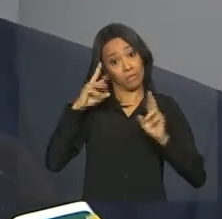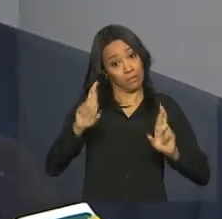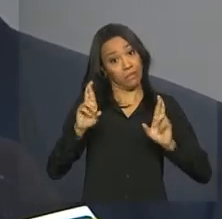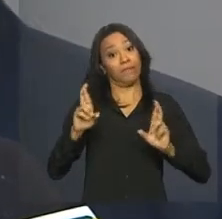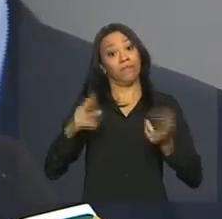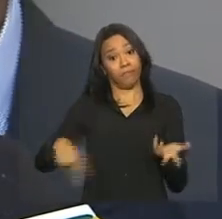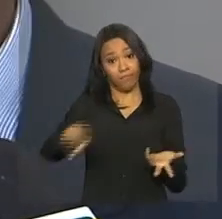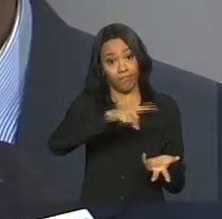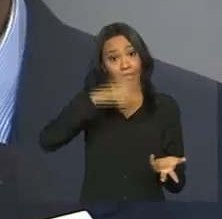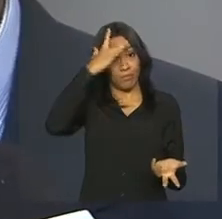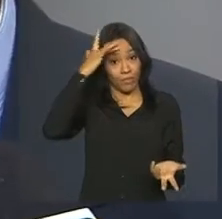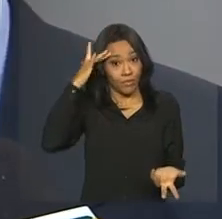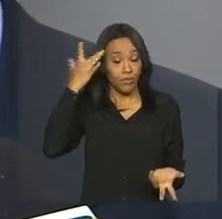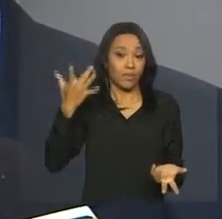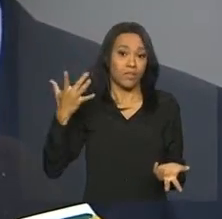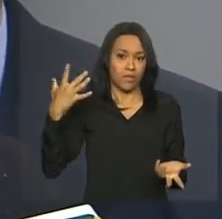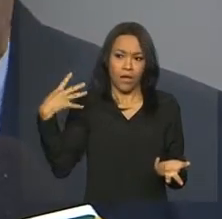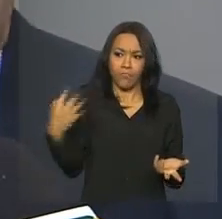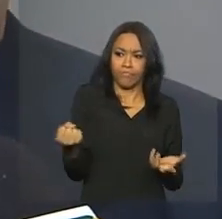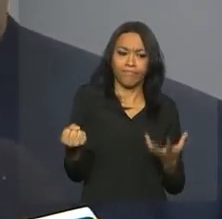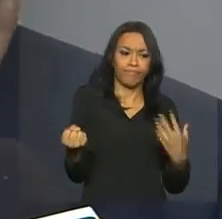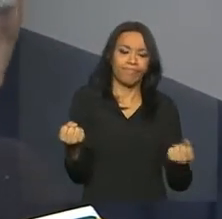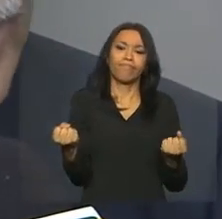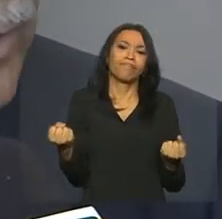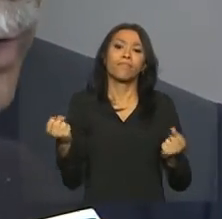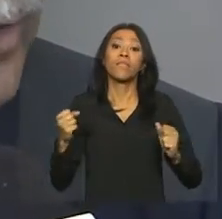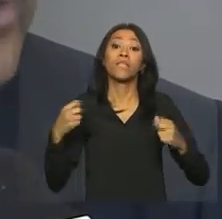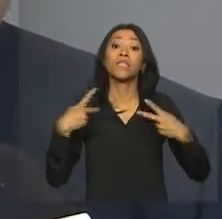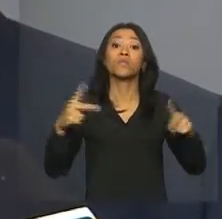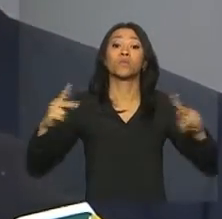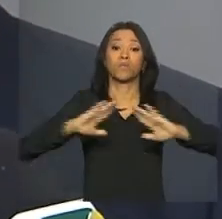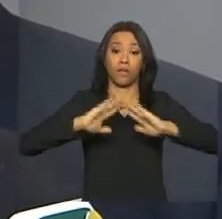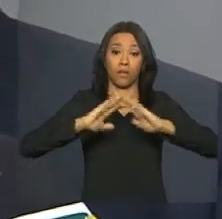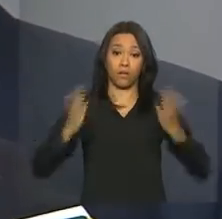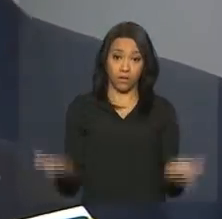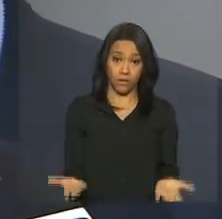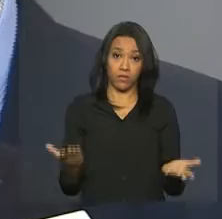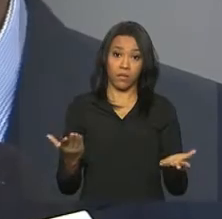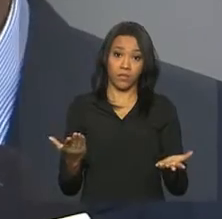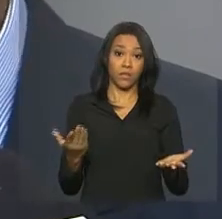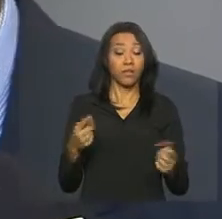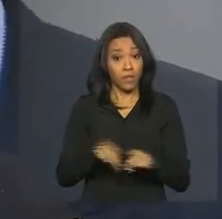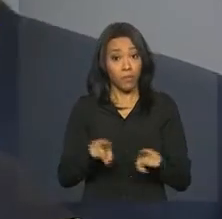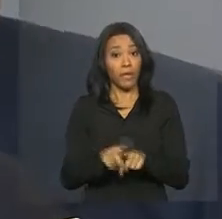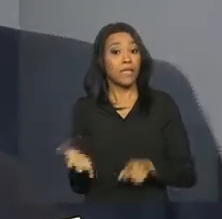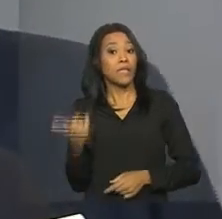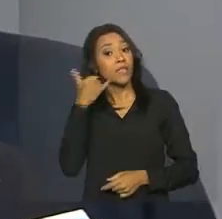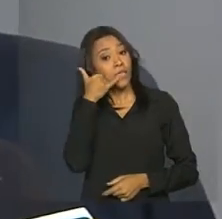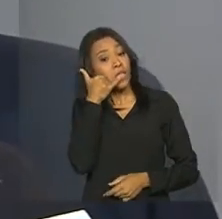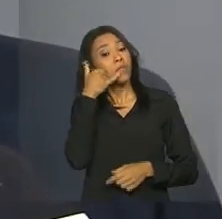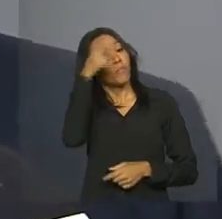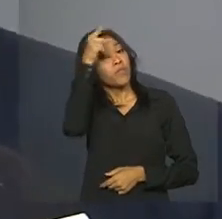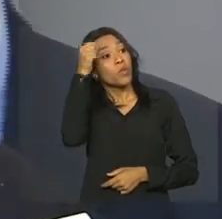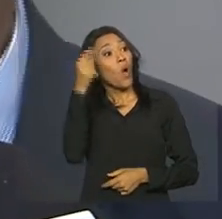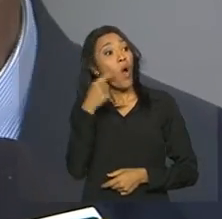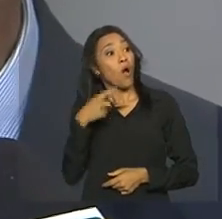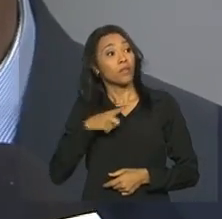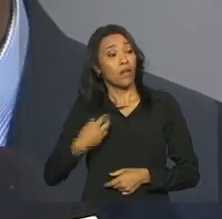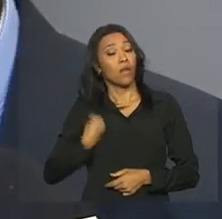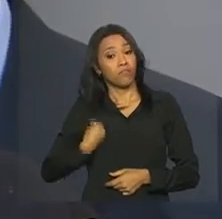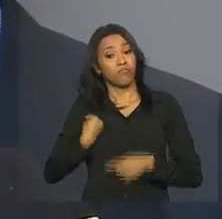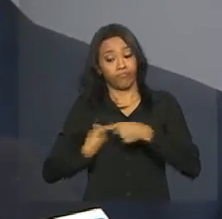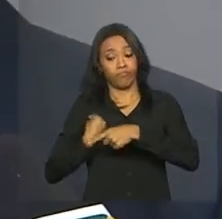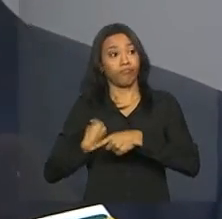passe a atuar nas suas casas, no seu entorno, ligando até para a Prefeitura, dizendo que tem foco ou que